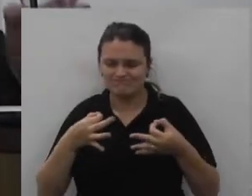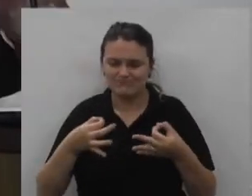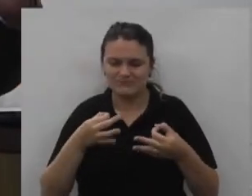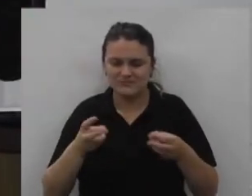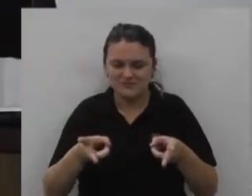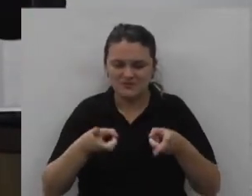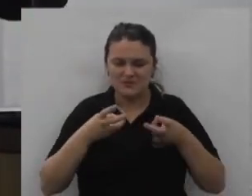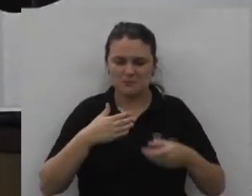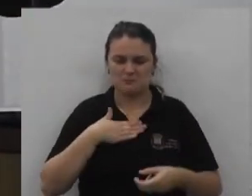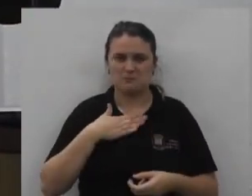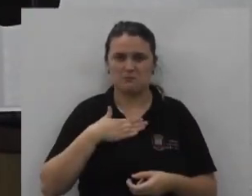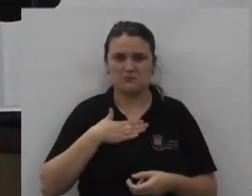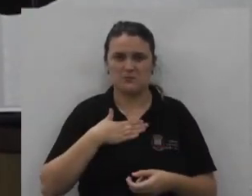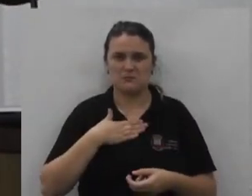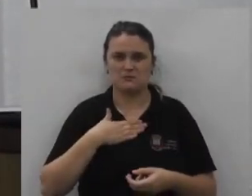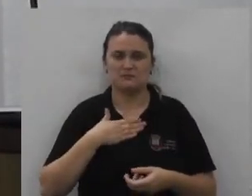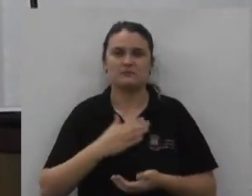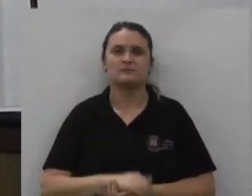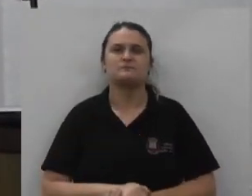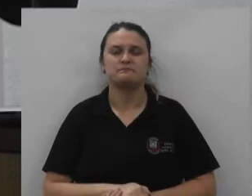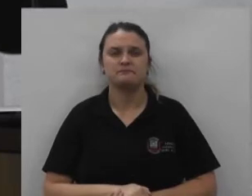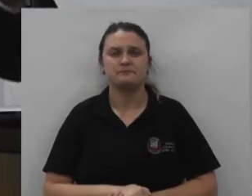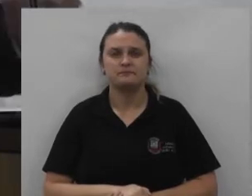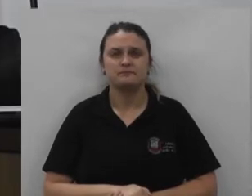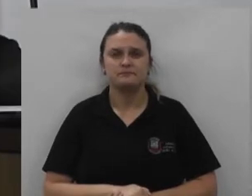parâmetro o teu meio termo